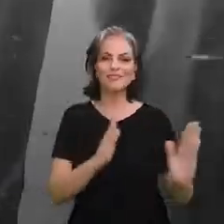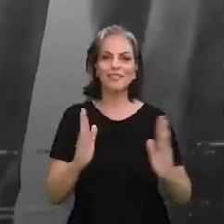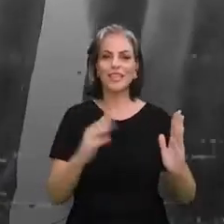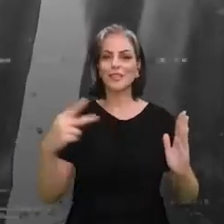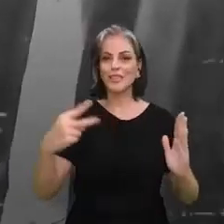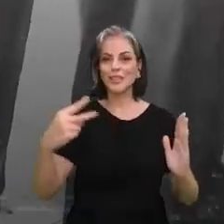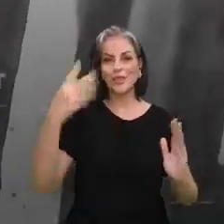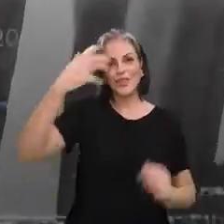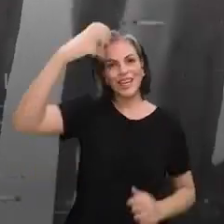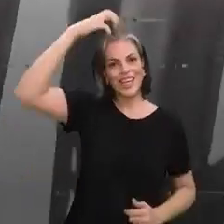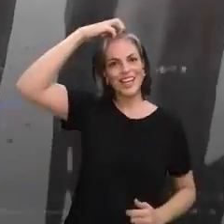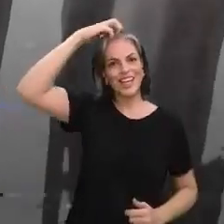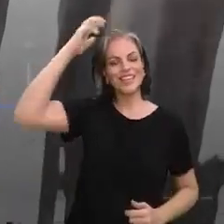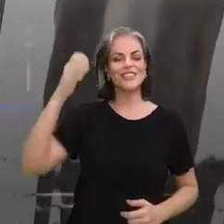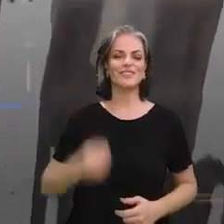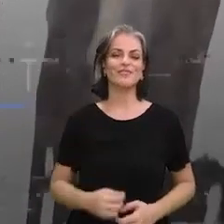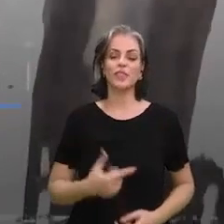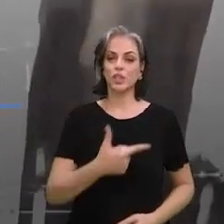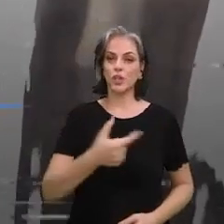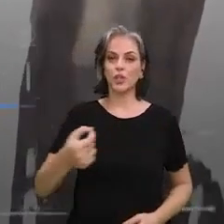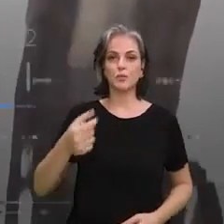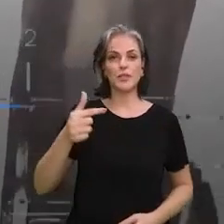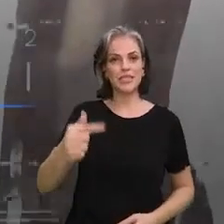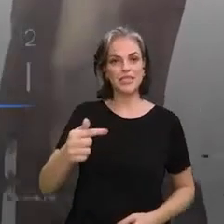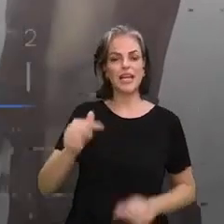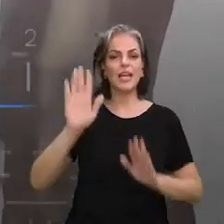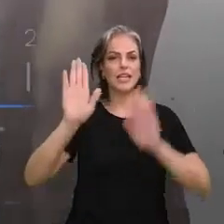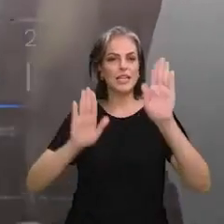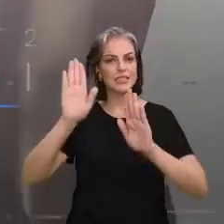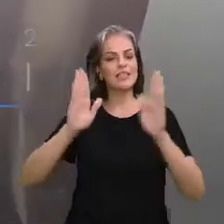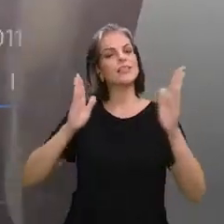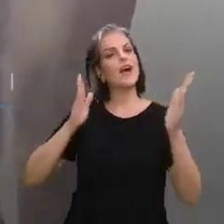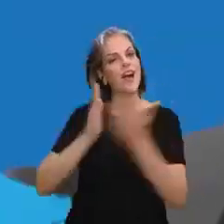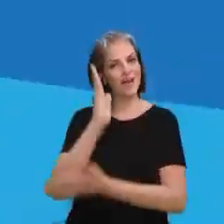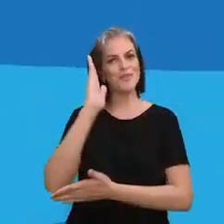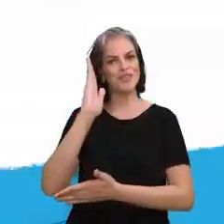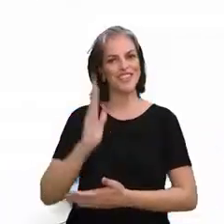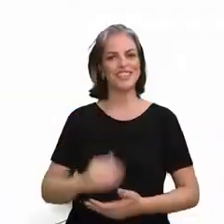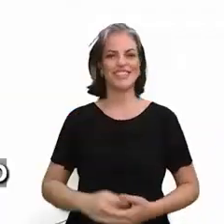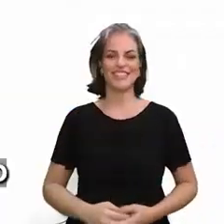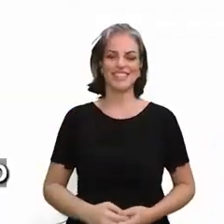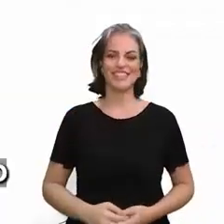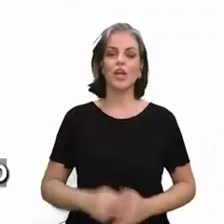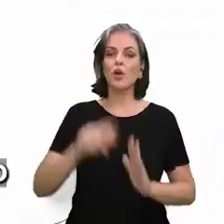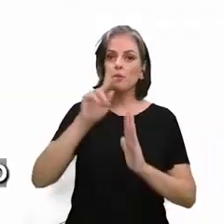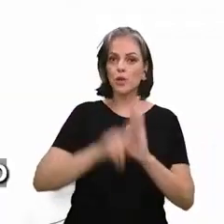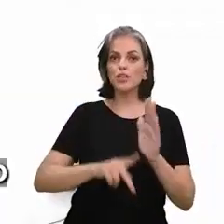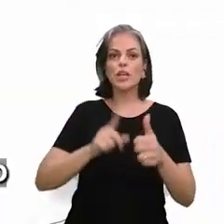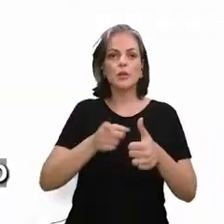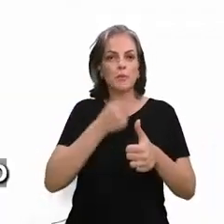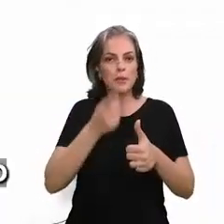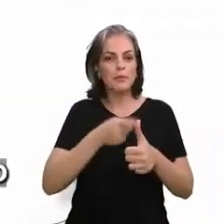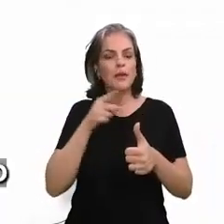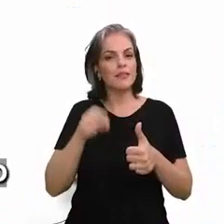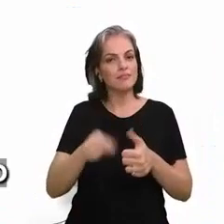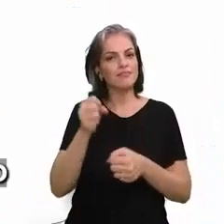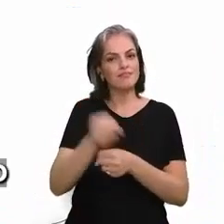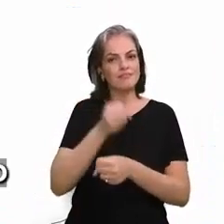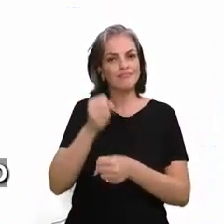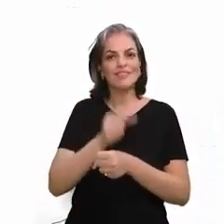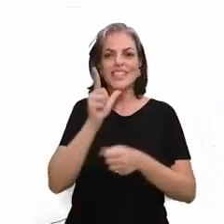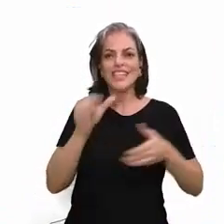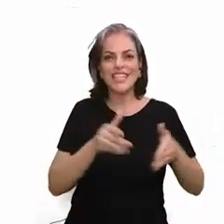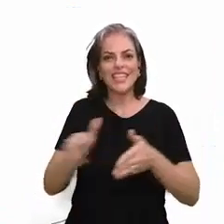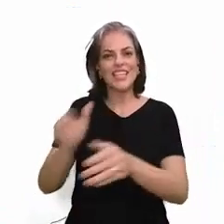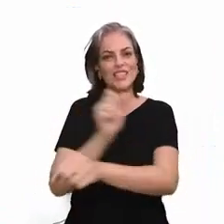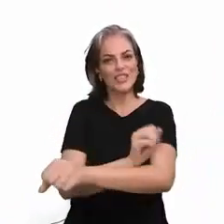do Segundo Reinado. Em 2007, a licitação da obra foi aprovada. O projeto originário da transposição do Velho